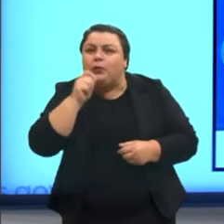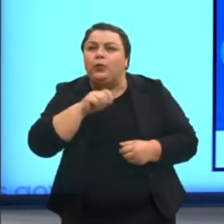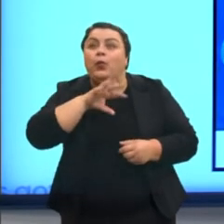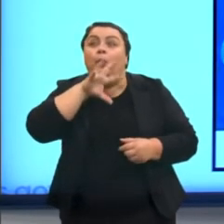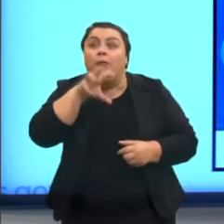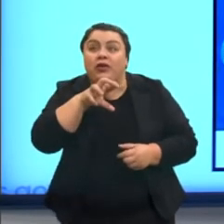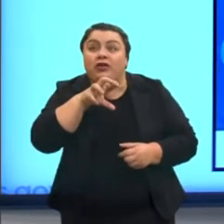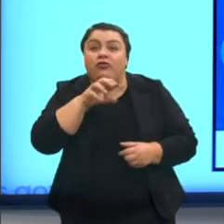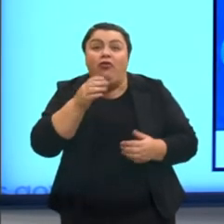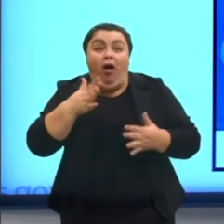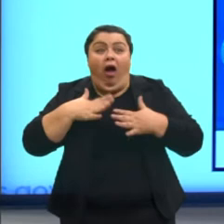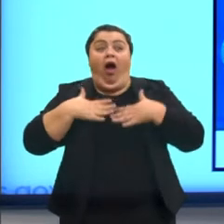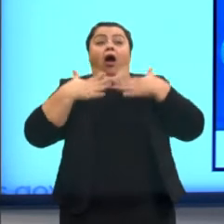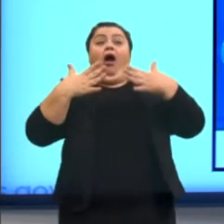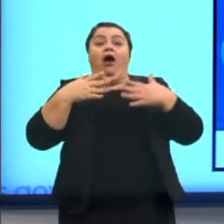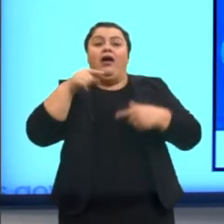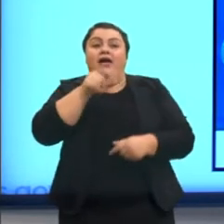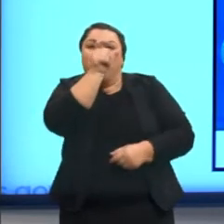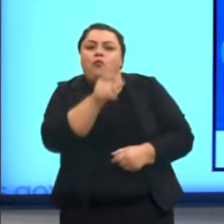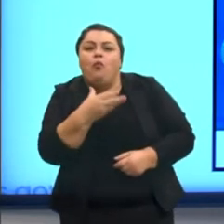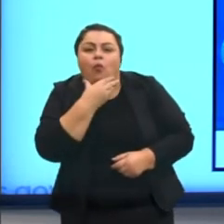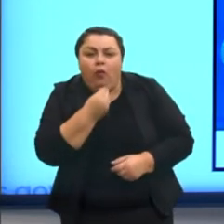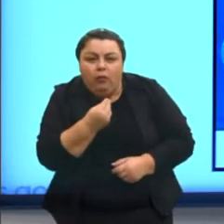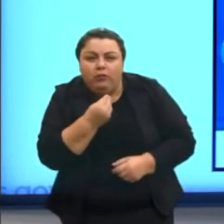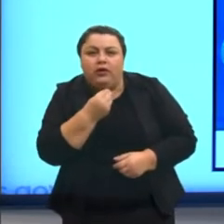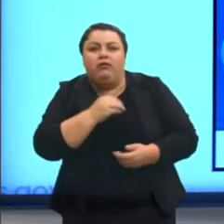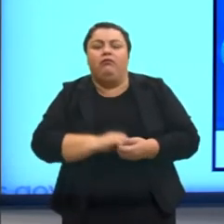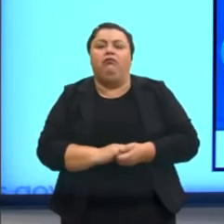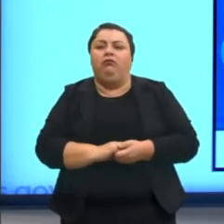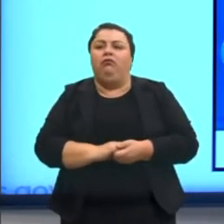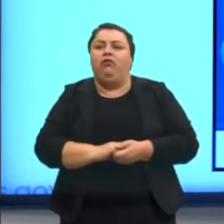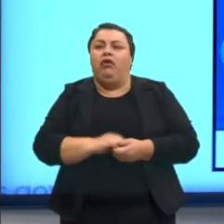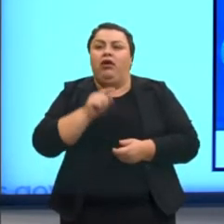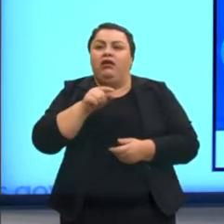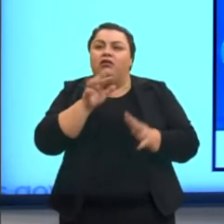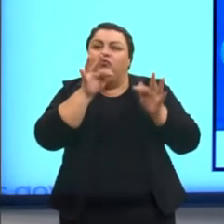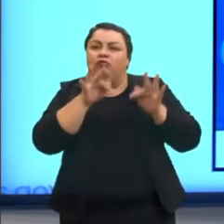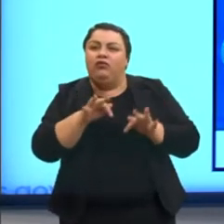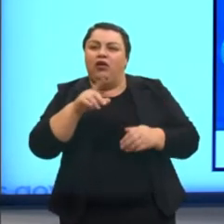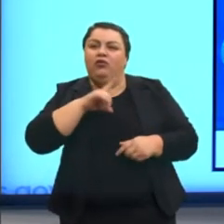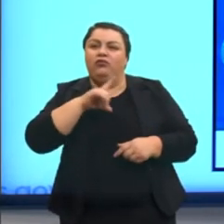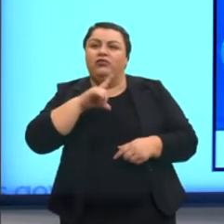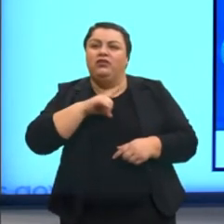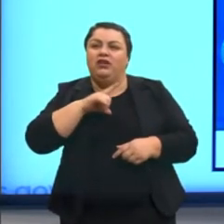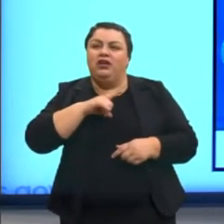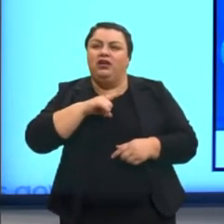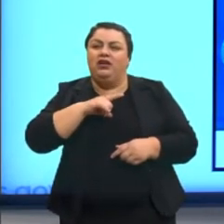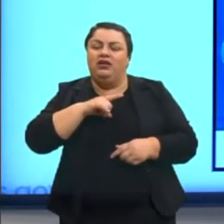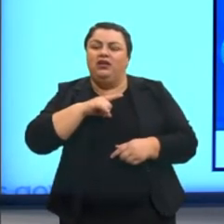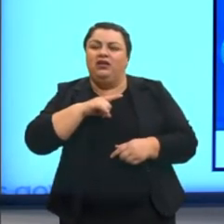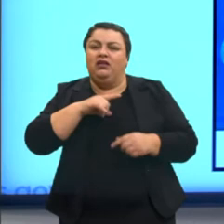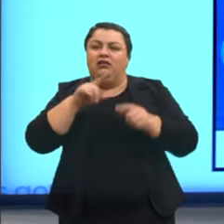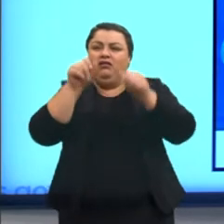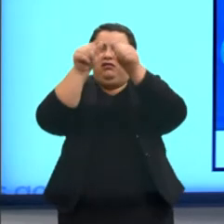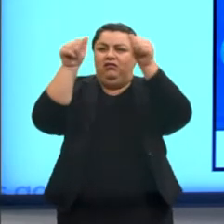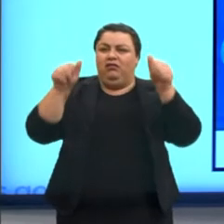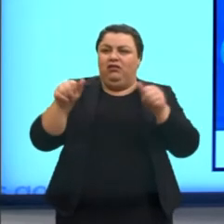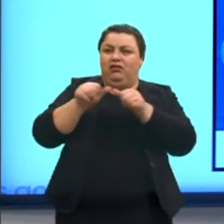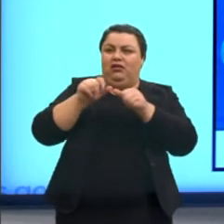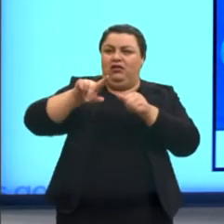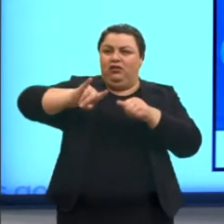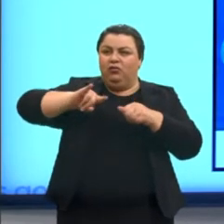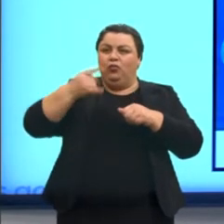O bicho, meu Deus, era um homem. E daí aqui no final, a gente tem a cena de